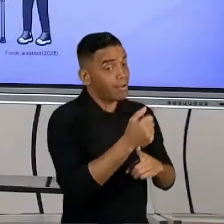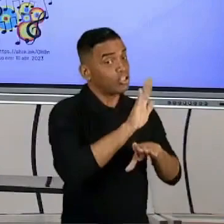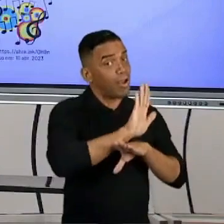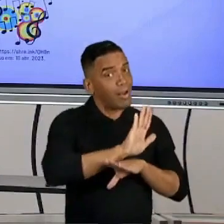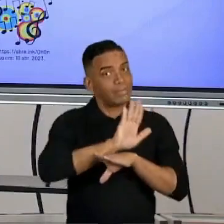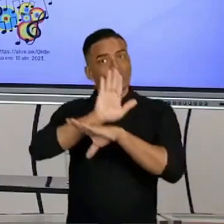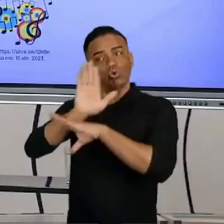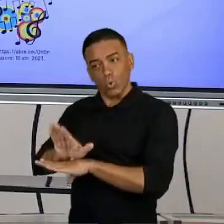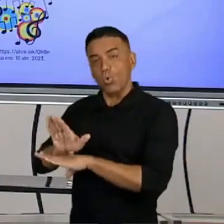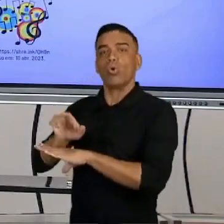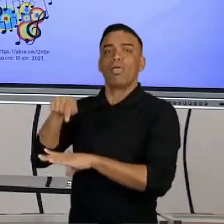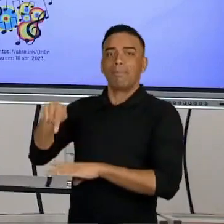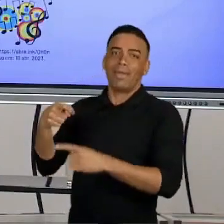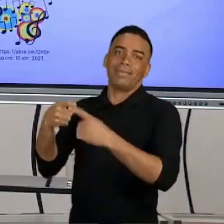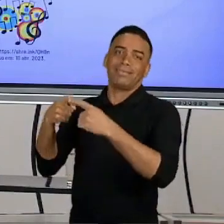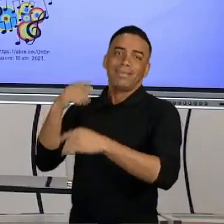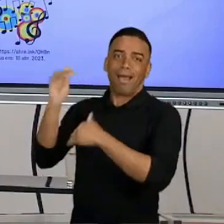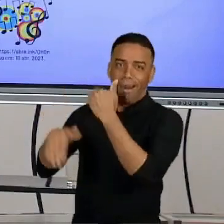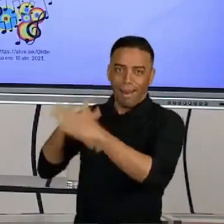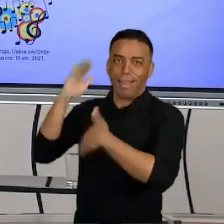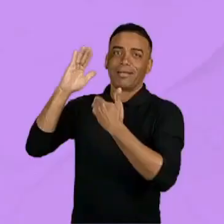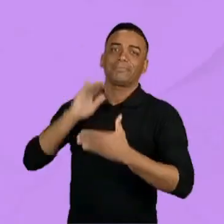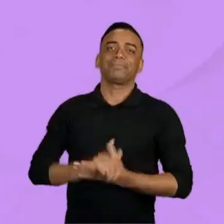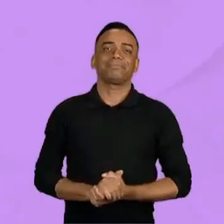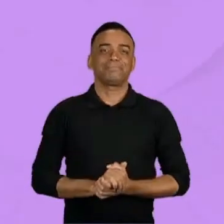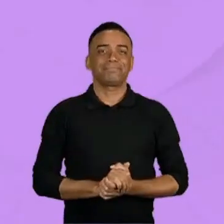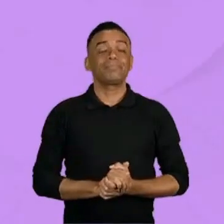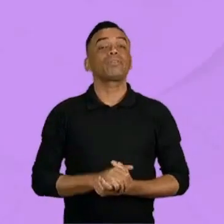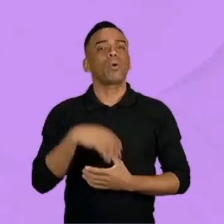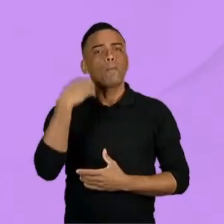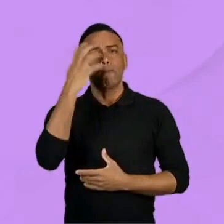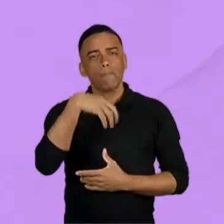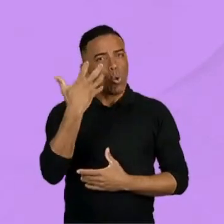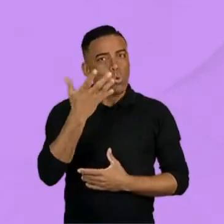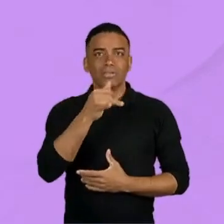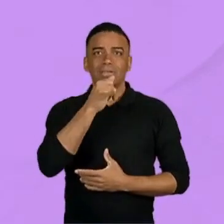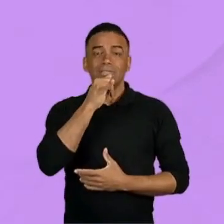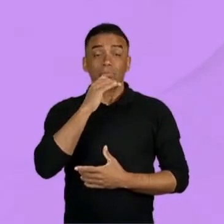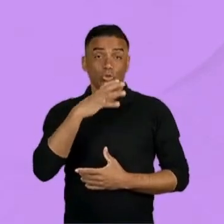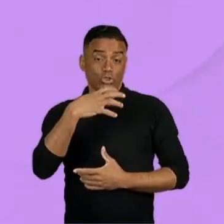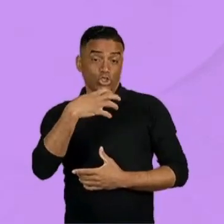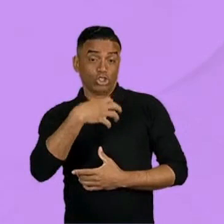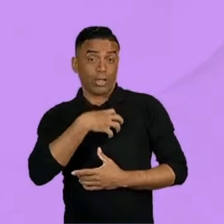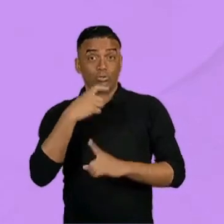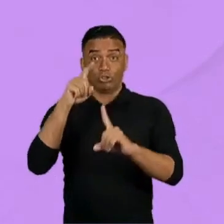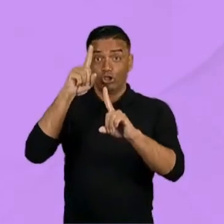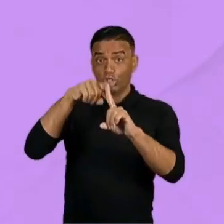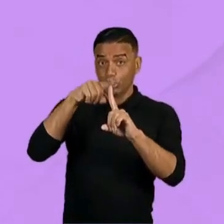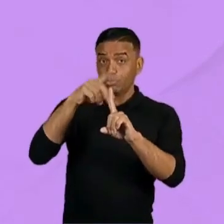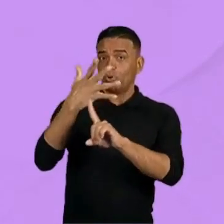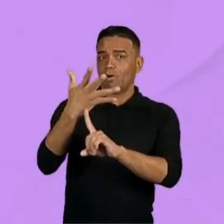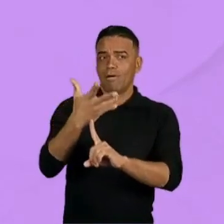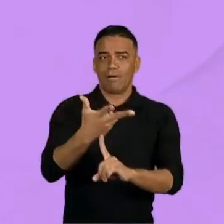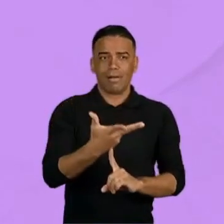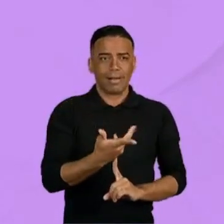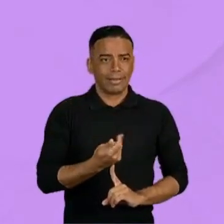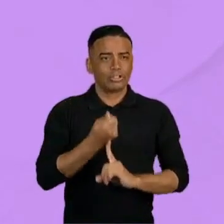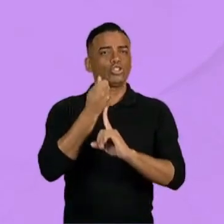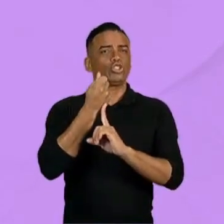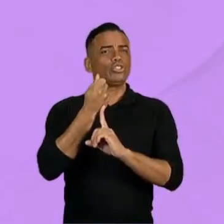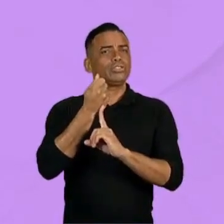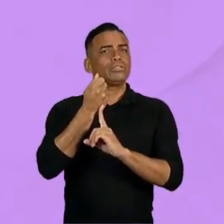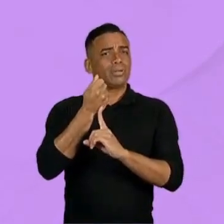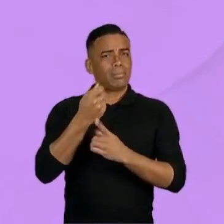É arte. Muito bom. Então, olha só. A música é considerada uma forma de arte devido à sua capacidade de